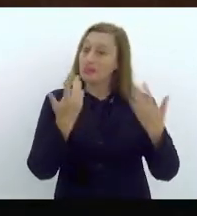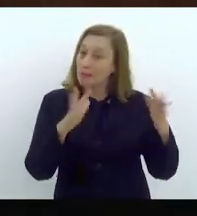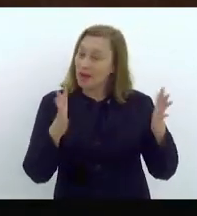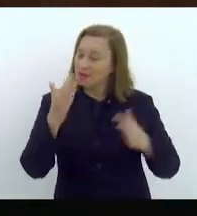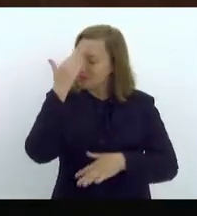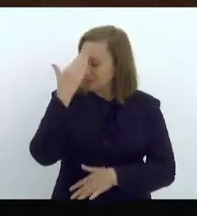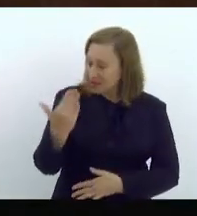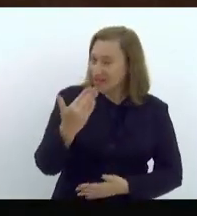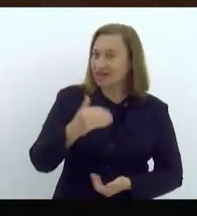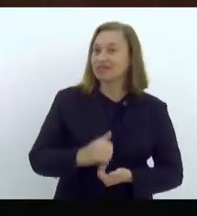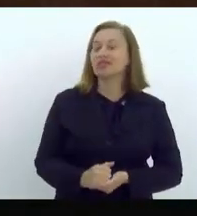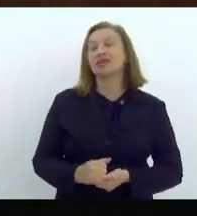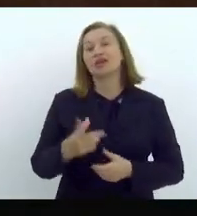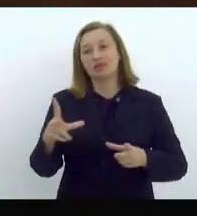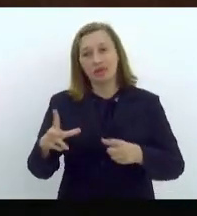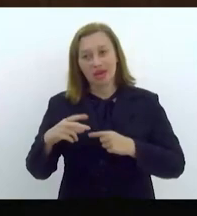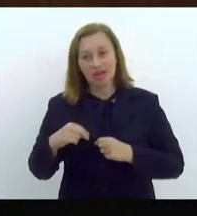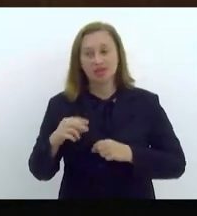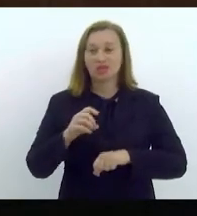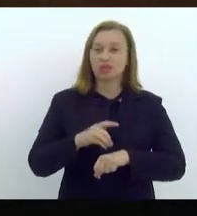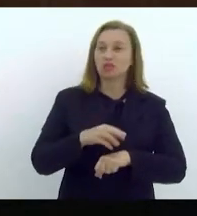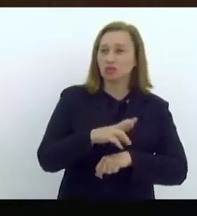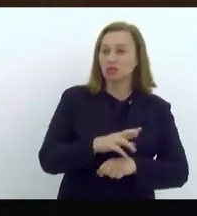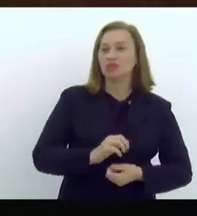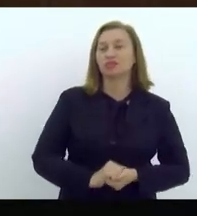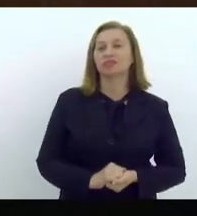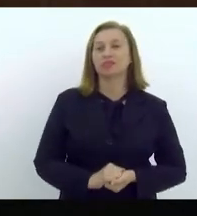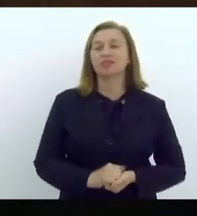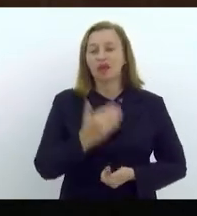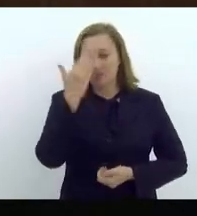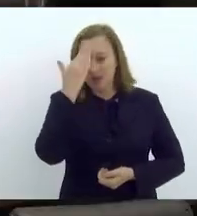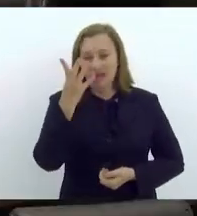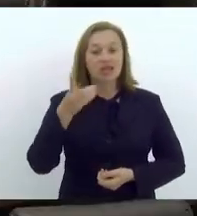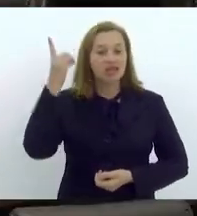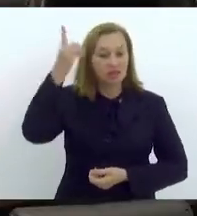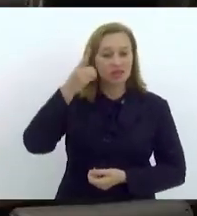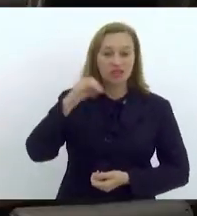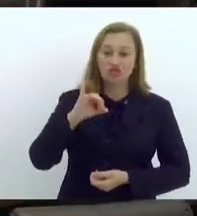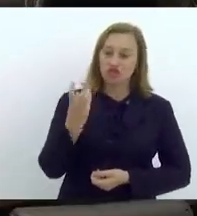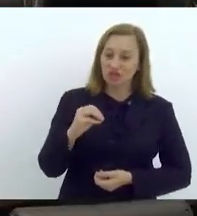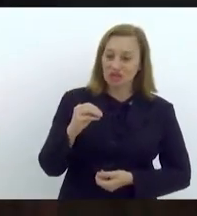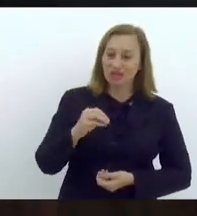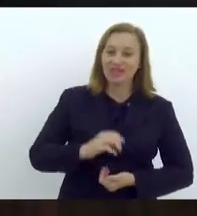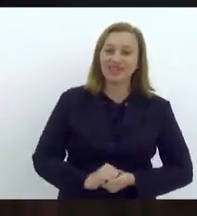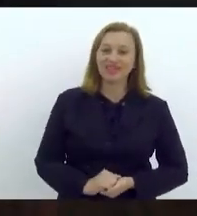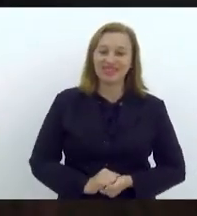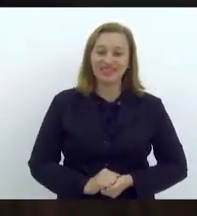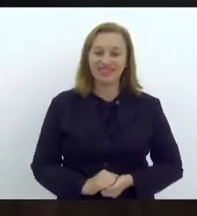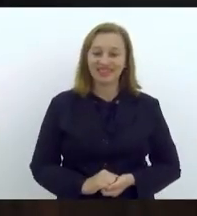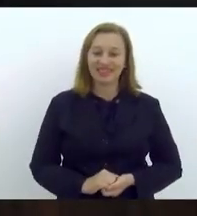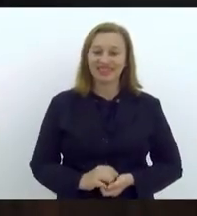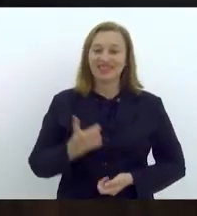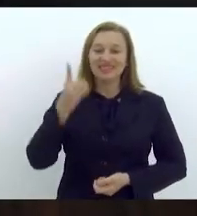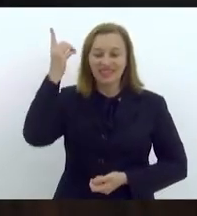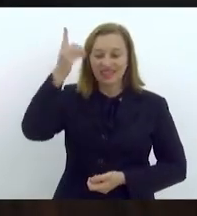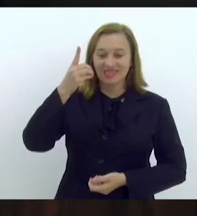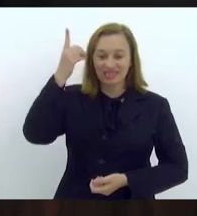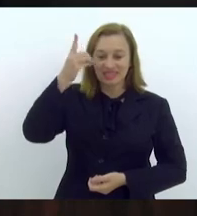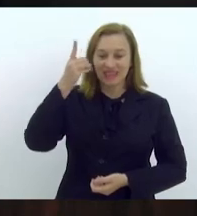O senhor merece ser dito disso, doutor. Obrigado, deputado Chico. Deputado Léo,